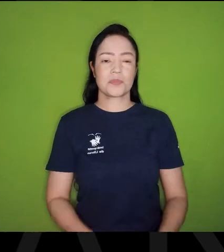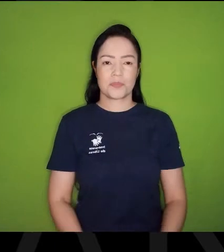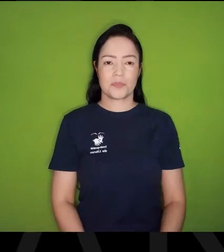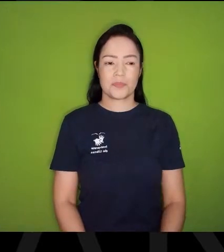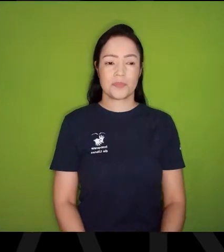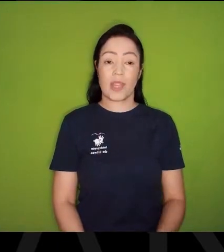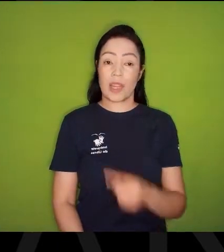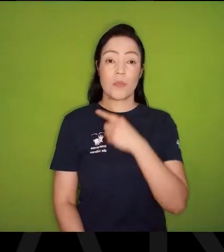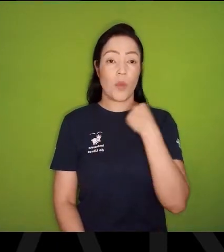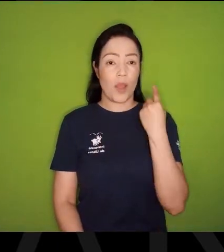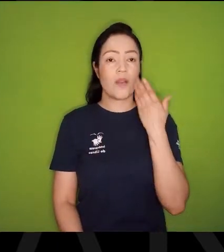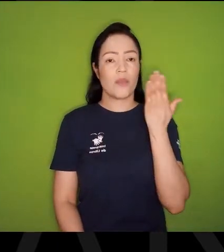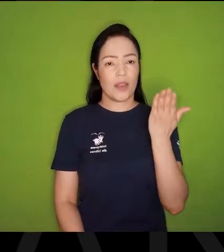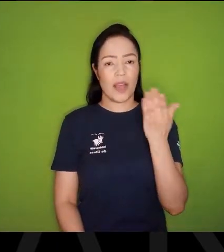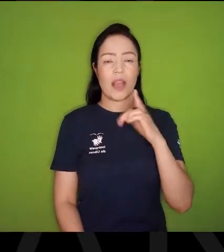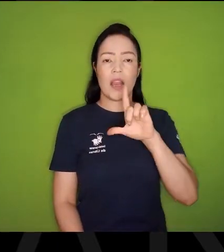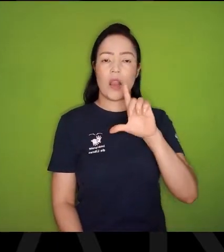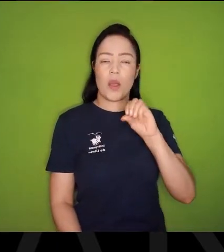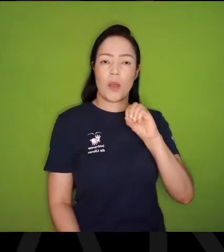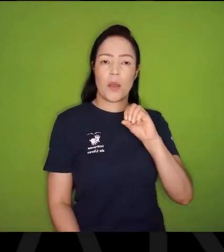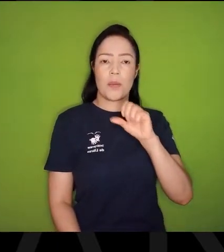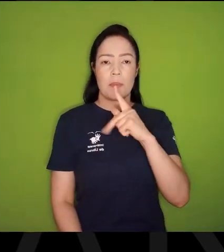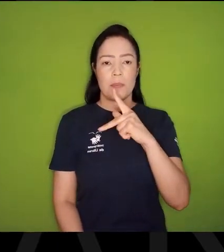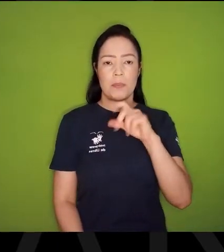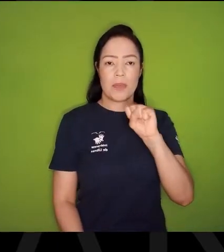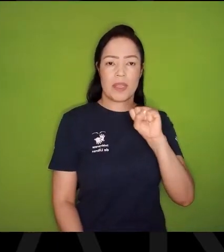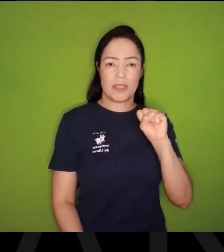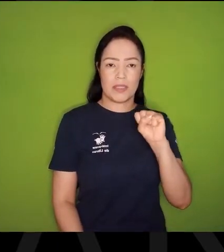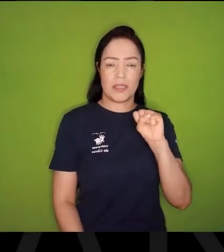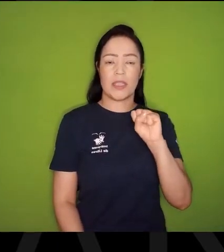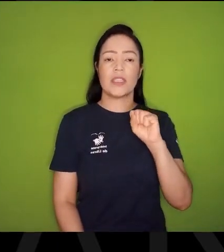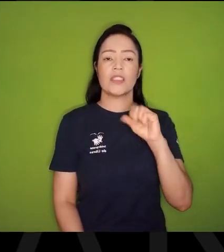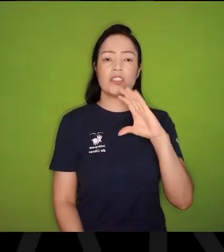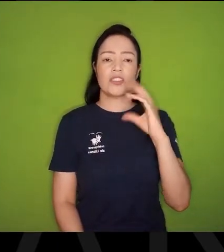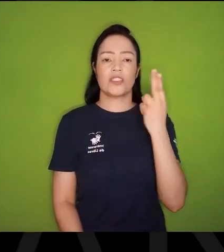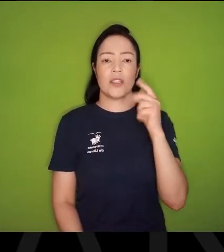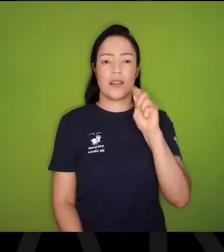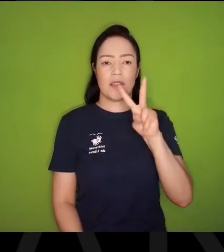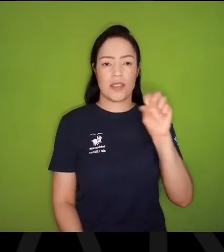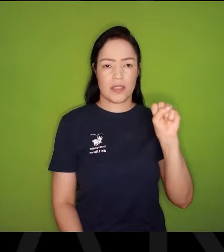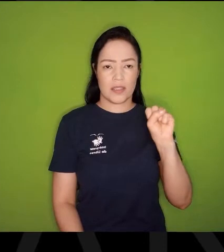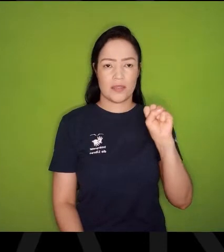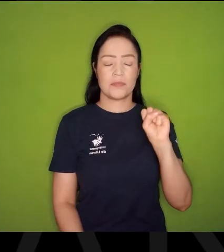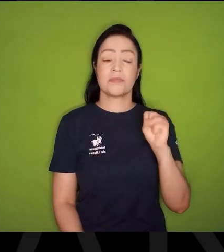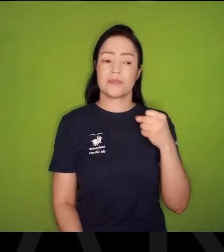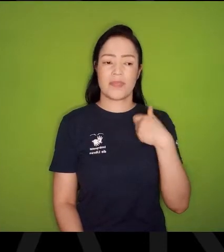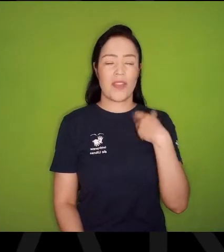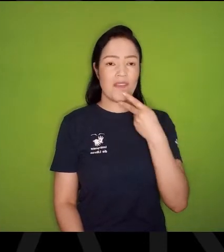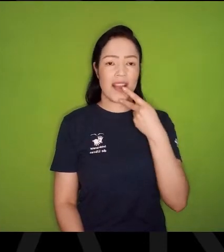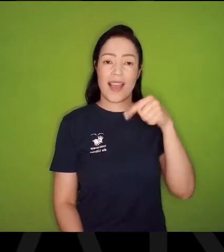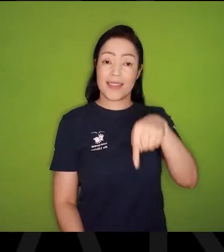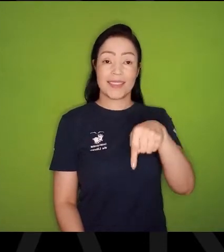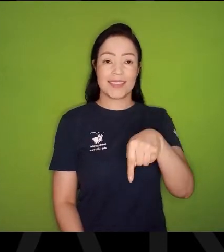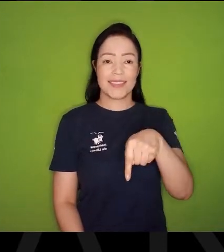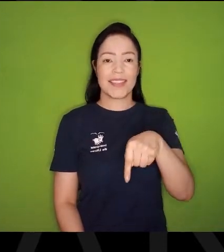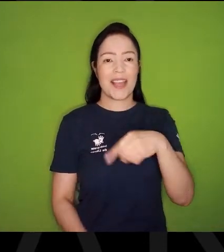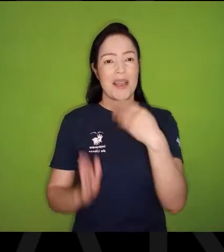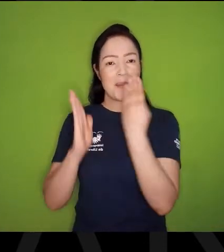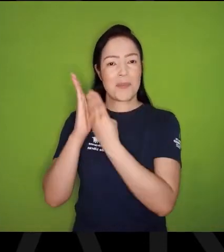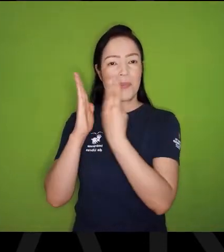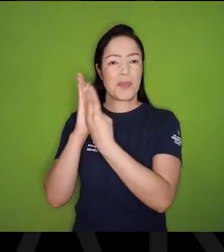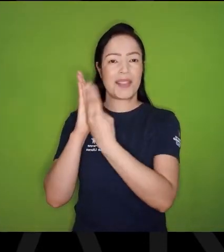E faleceu naquela casa ali, Na rua Lopes Chaves. Então é isso. Estou falando aqui na biblioteca Mário de Andrade,